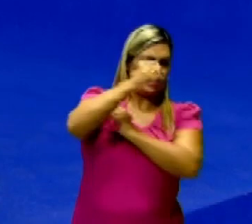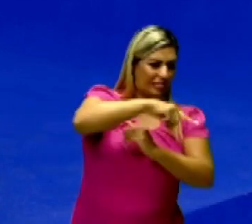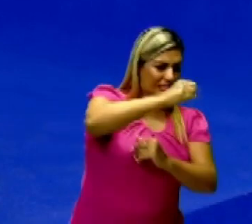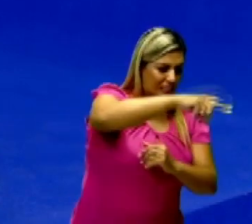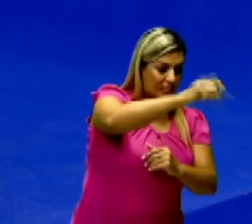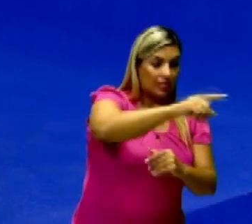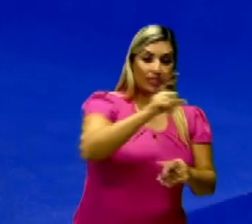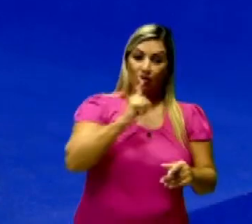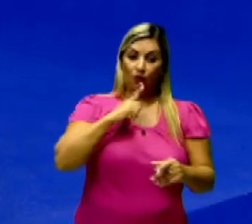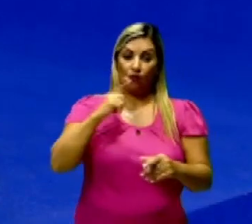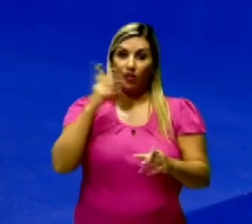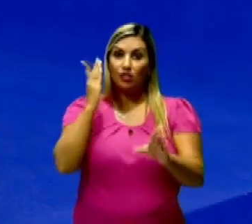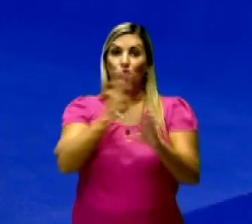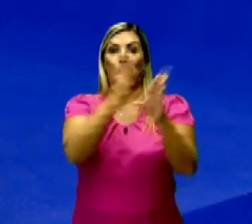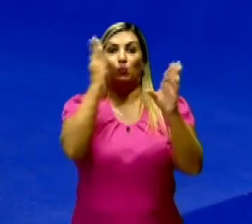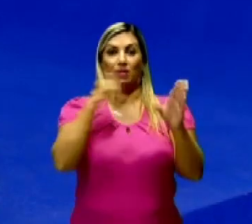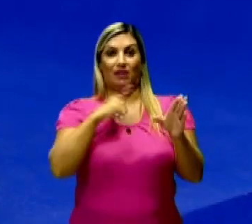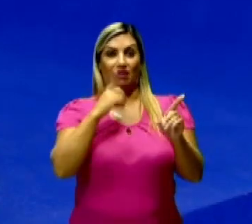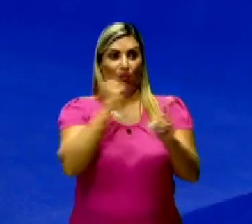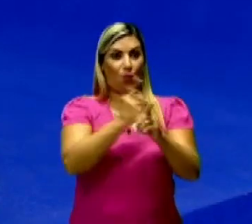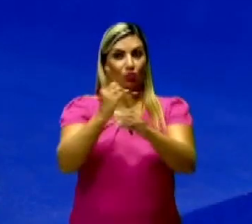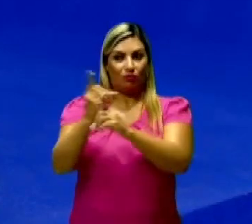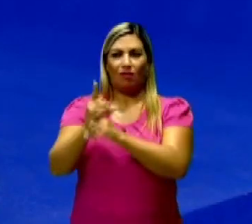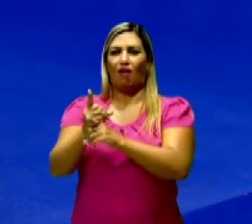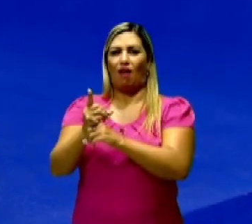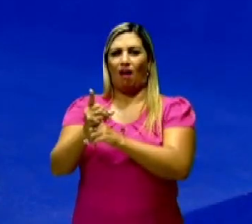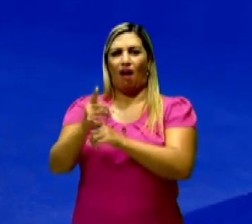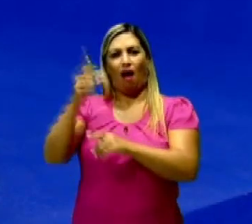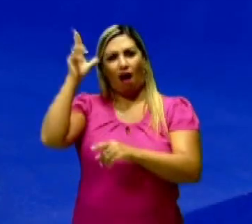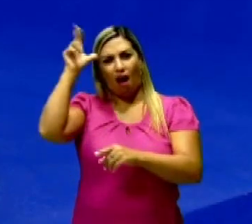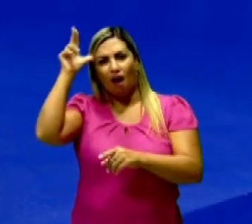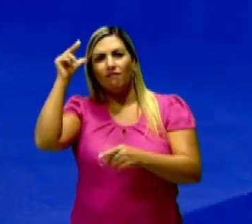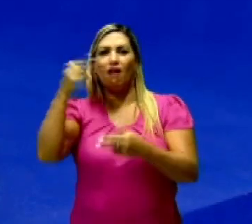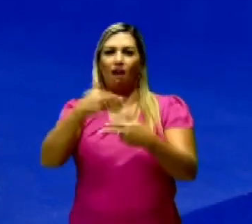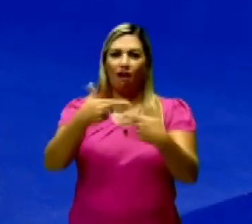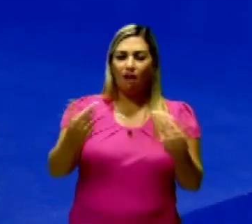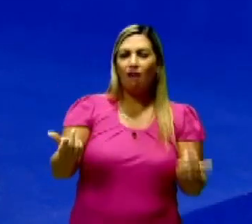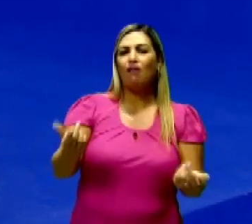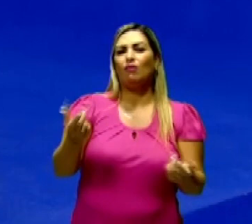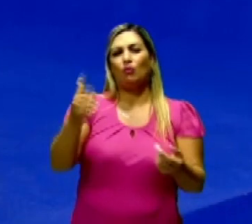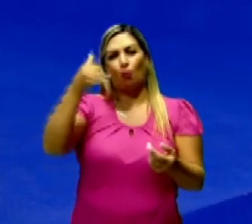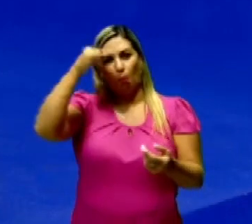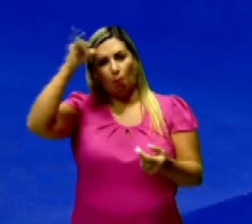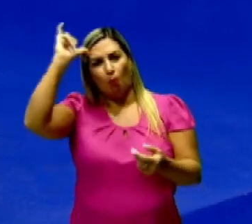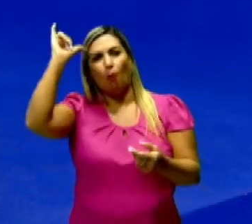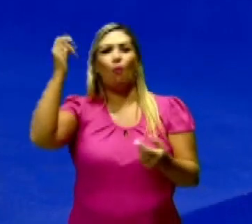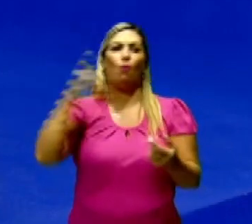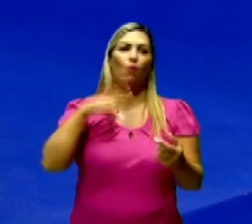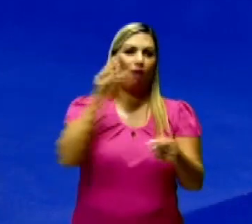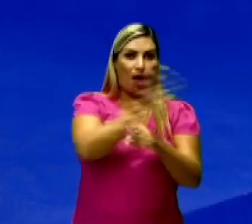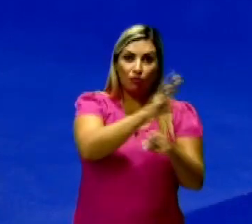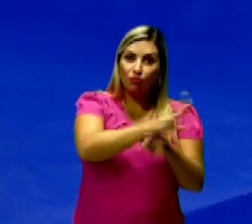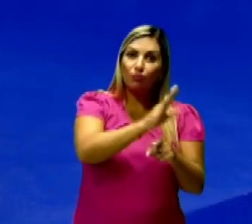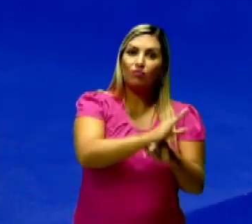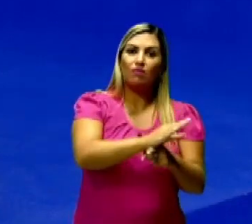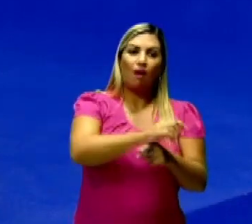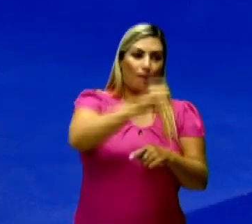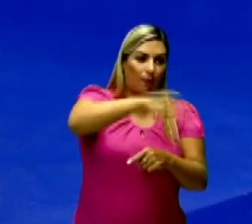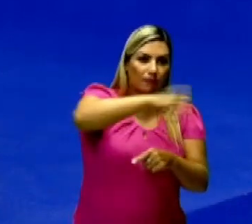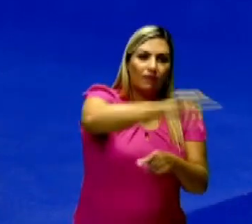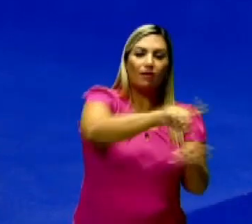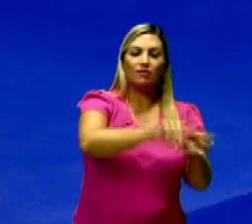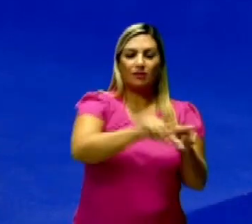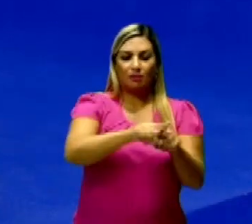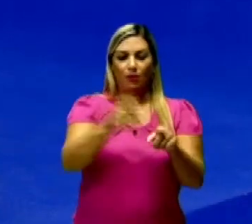aos poucos vai descobrindo, não, eu posso utilizar a força de outros animais pra conseguir fazer a produção. Então consegue ter